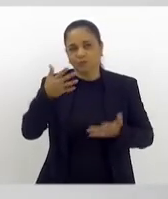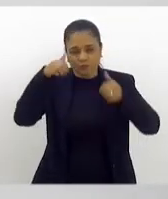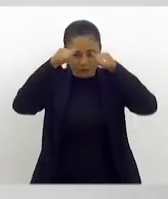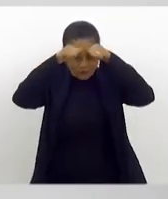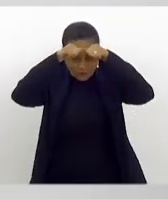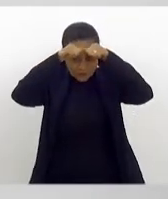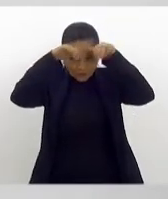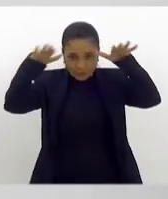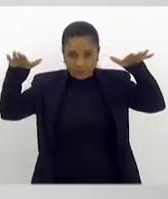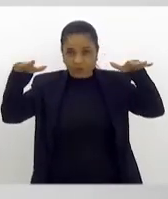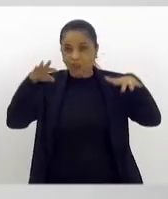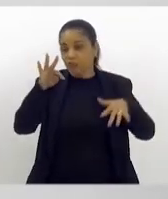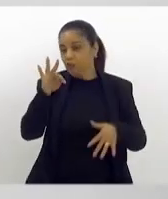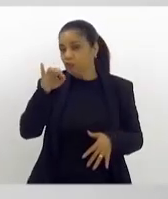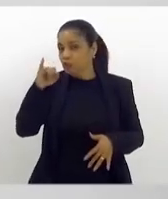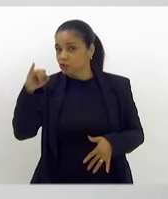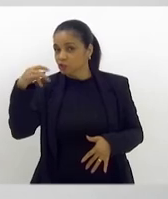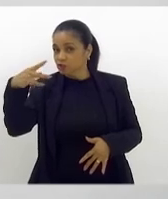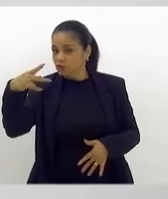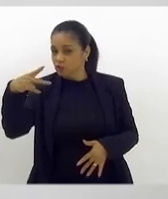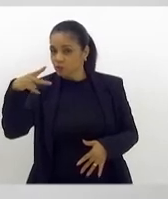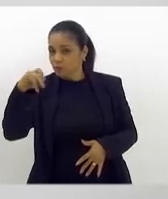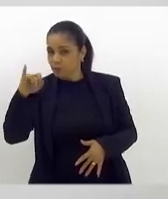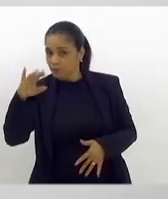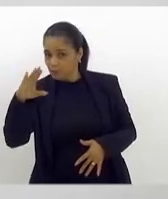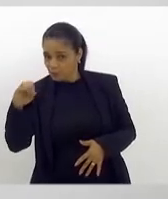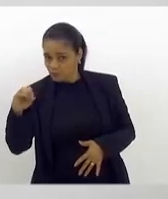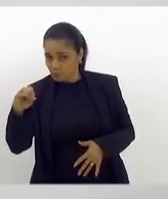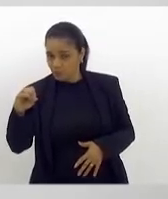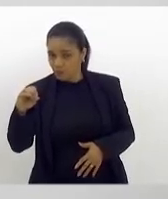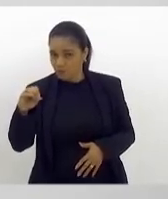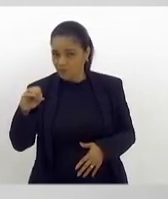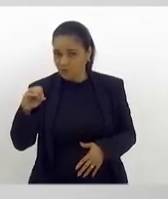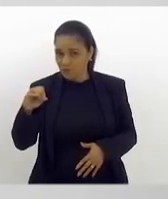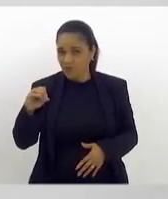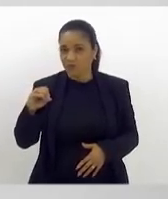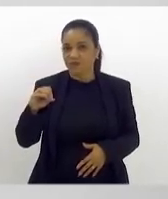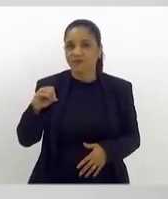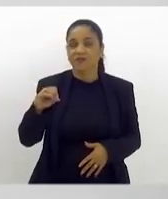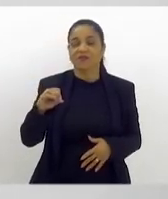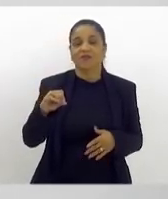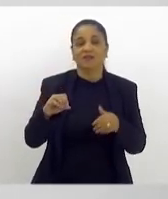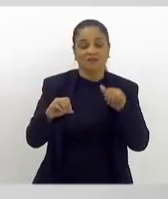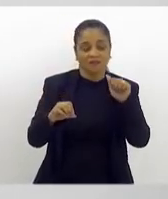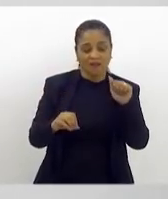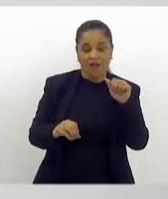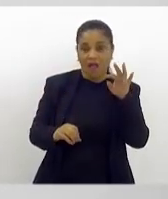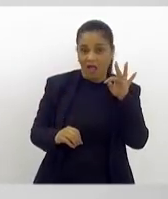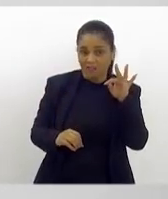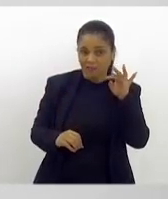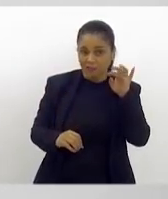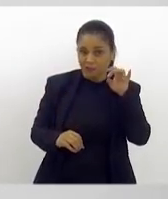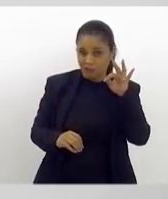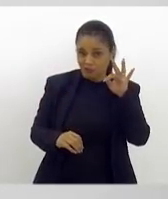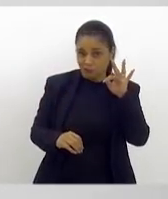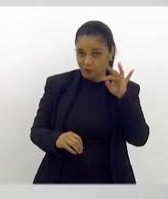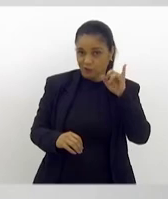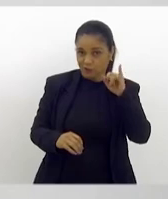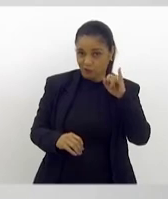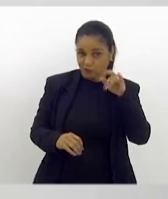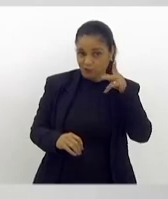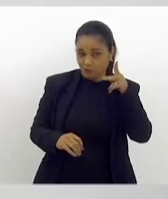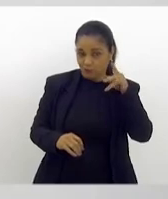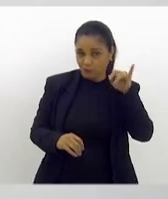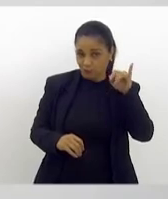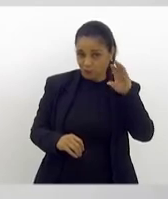Já que a usa esses termos típicos para os que não têm autismo e atípico para o autista, é típico